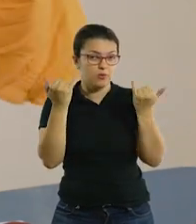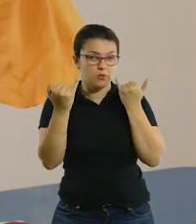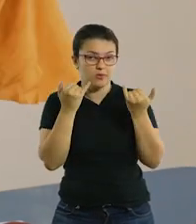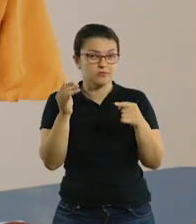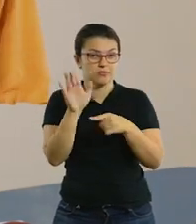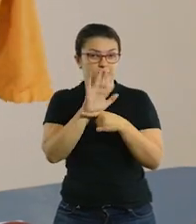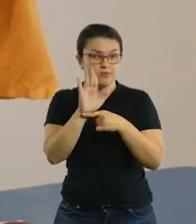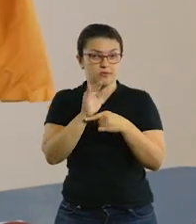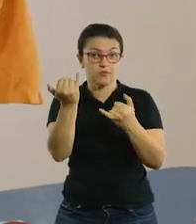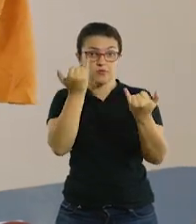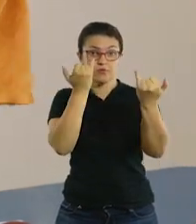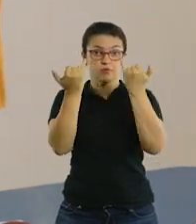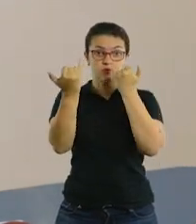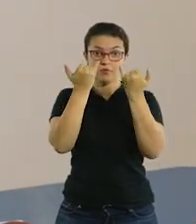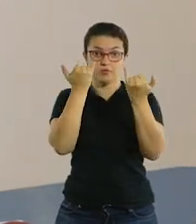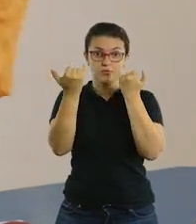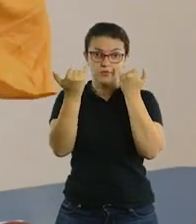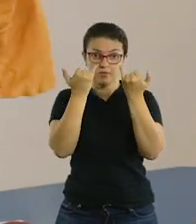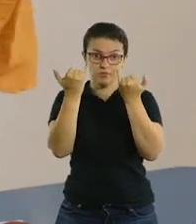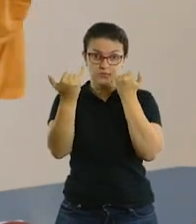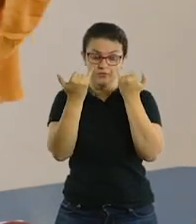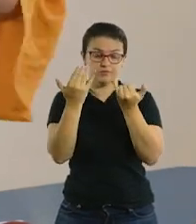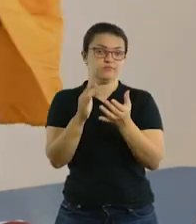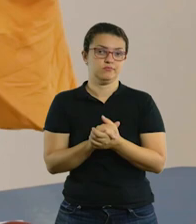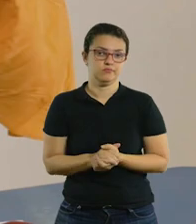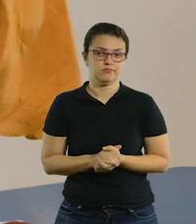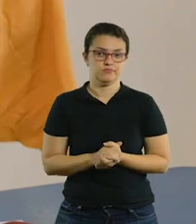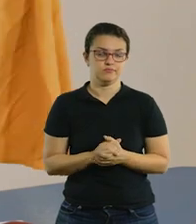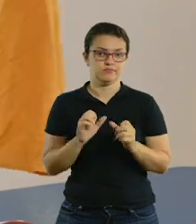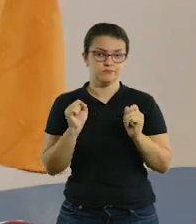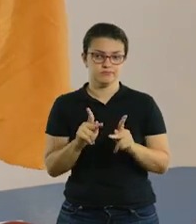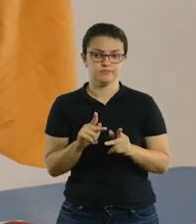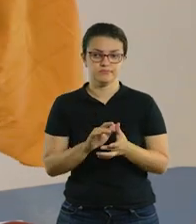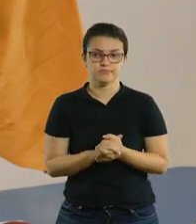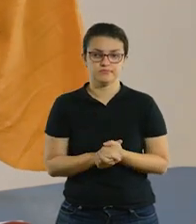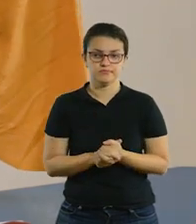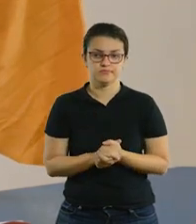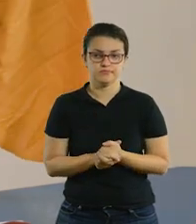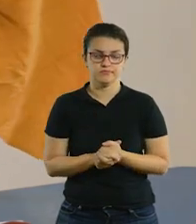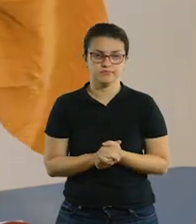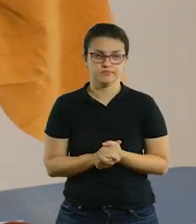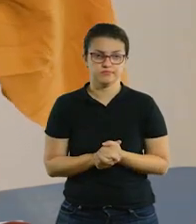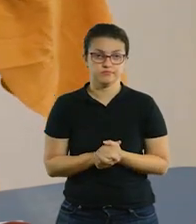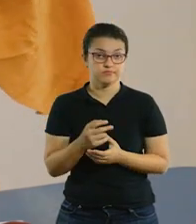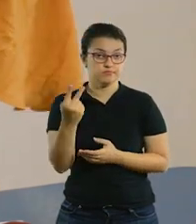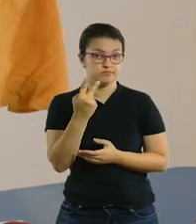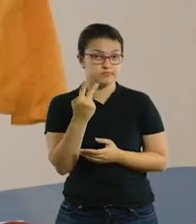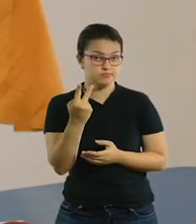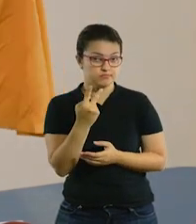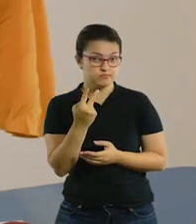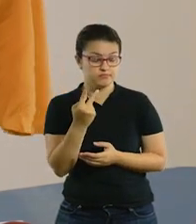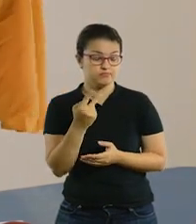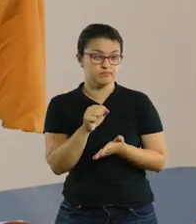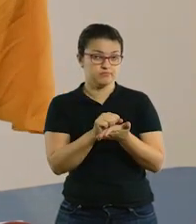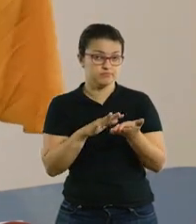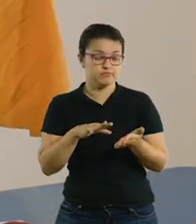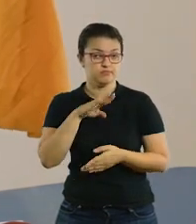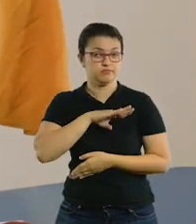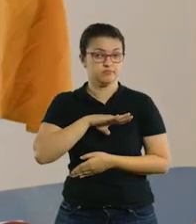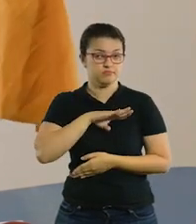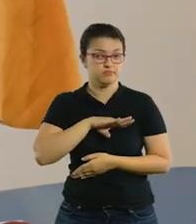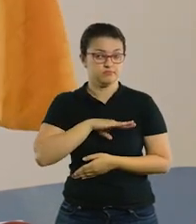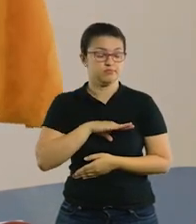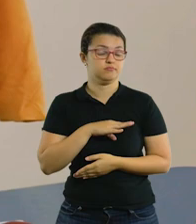que é a leitura, o visual. E isso pode beneficiar o aprendizado da criança. A segunda tarefa de língua